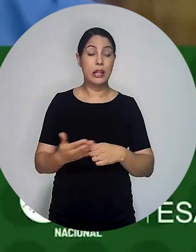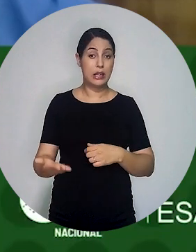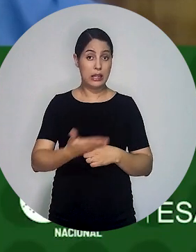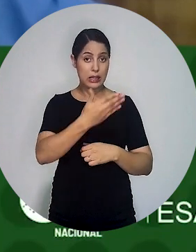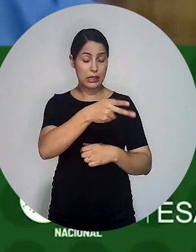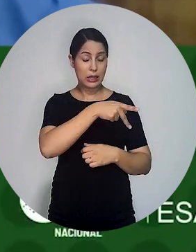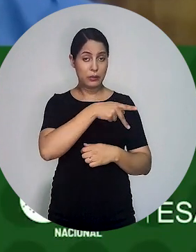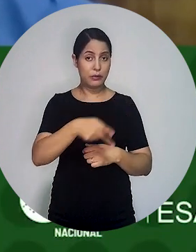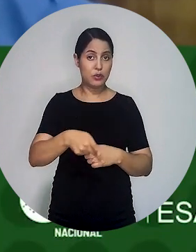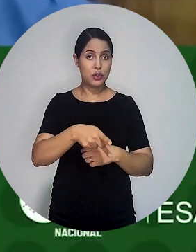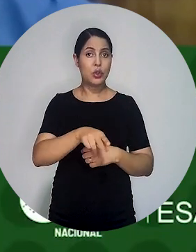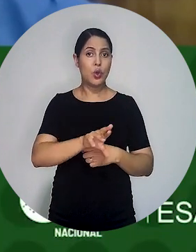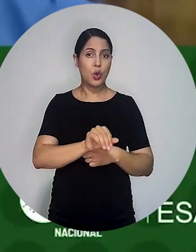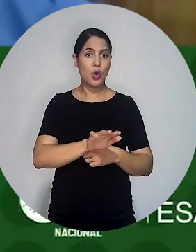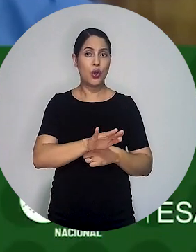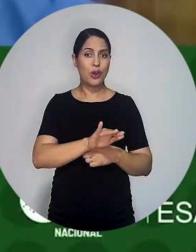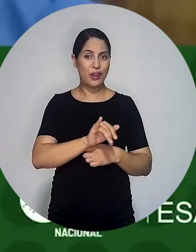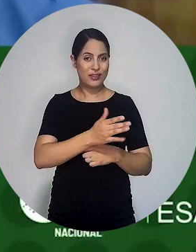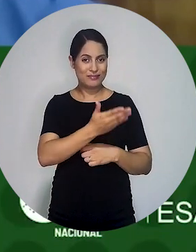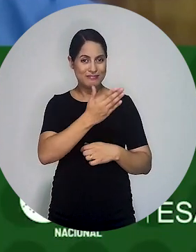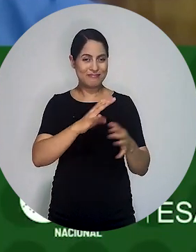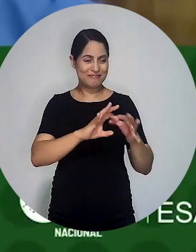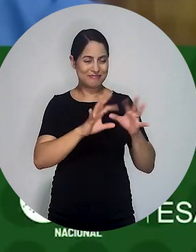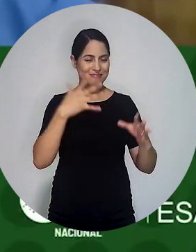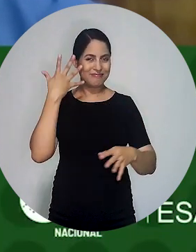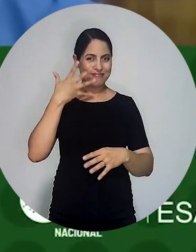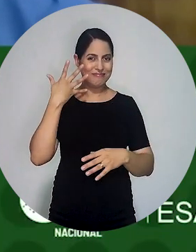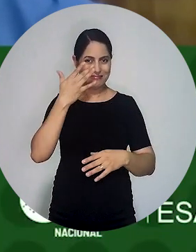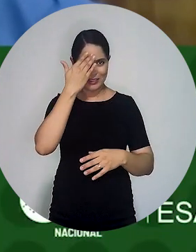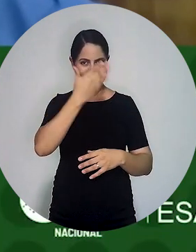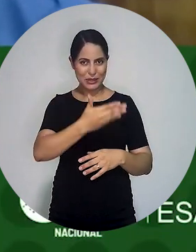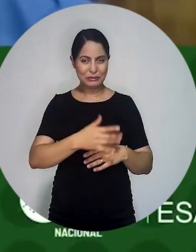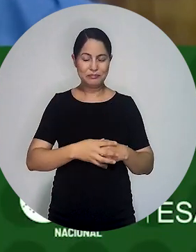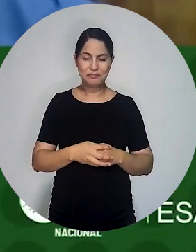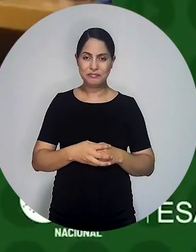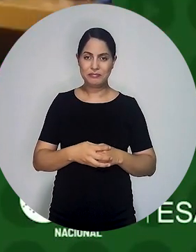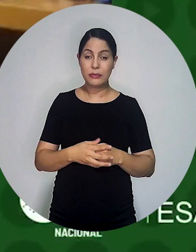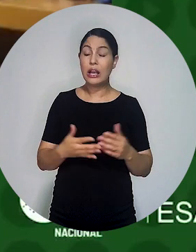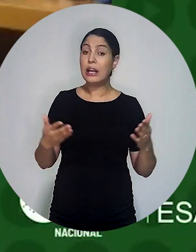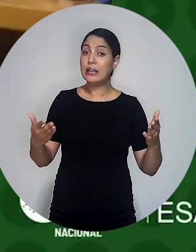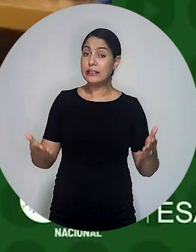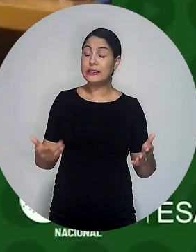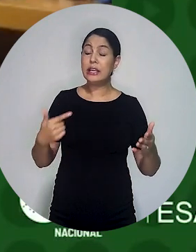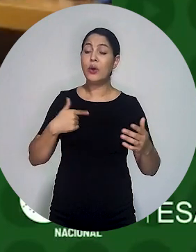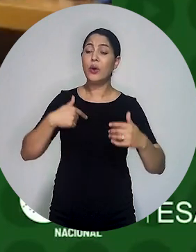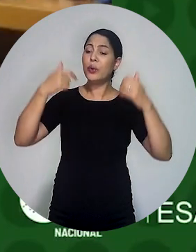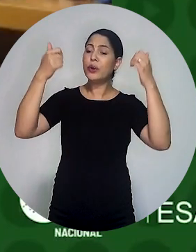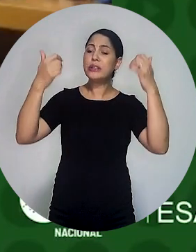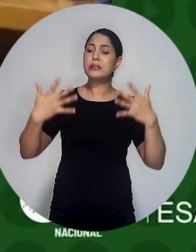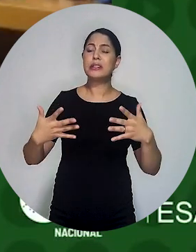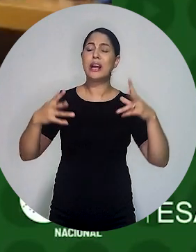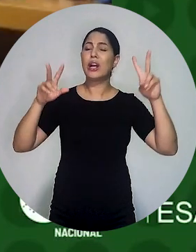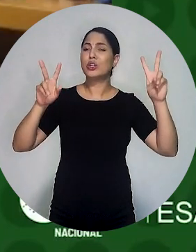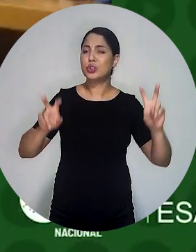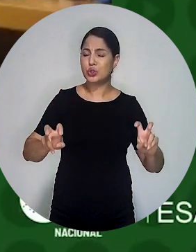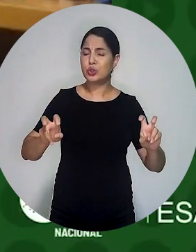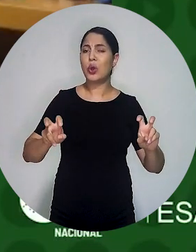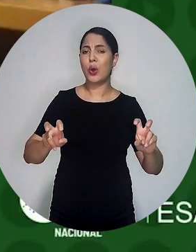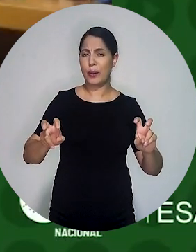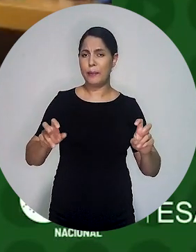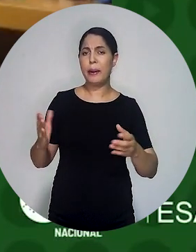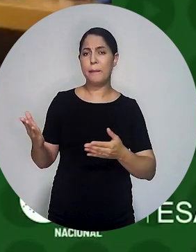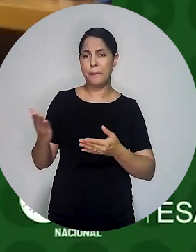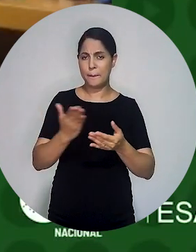a gente agradece de antemão e a palavra é sua. Eu acho que as peças principais